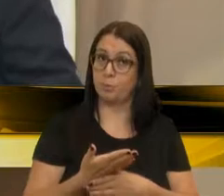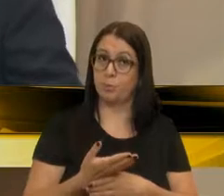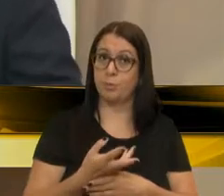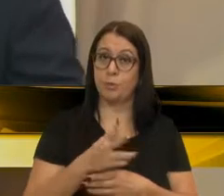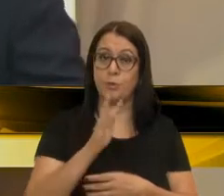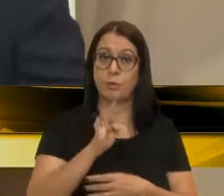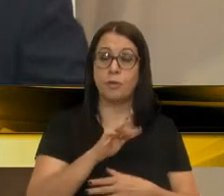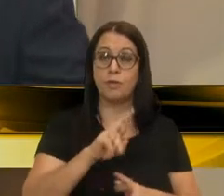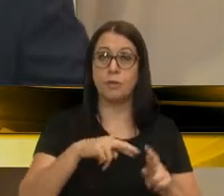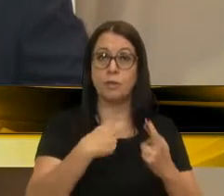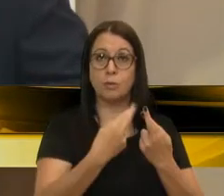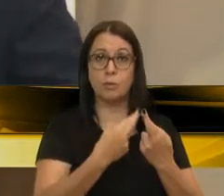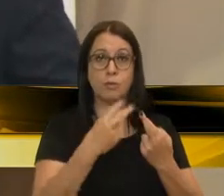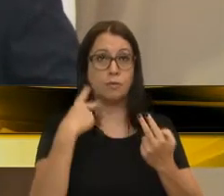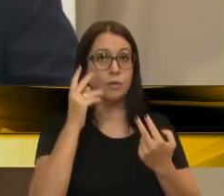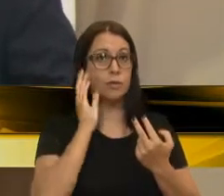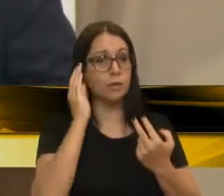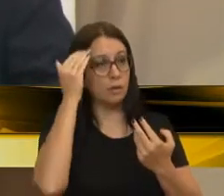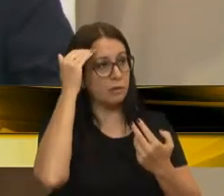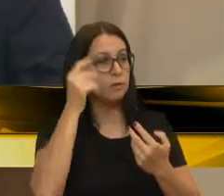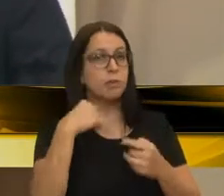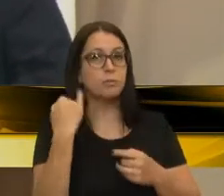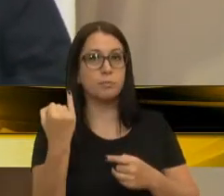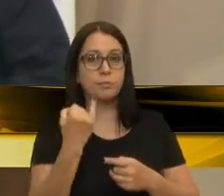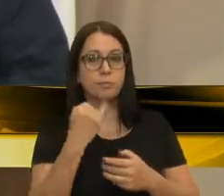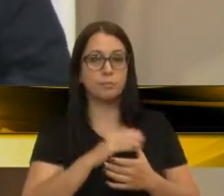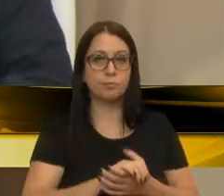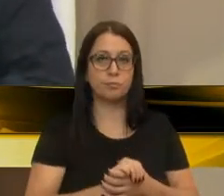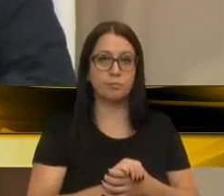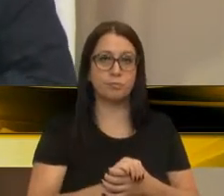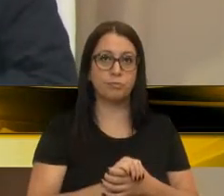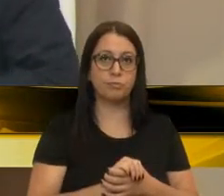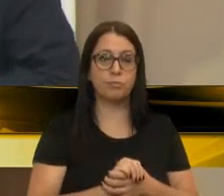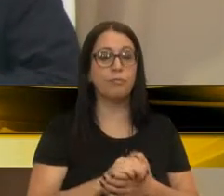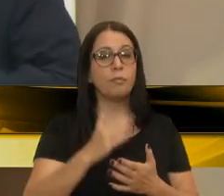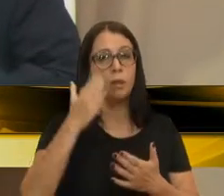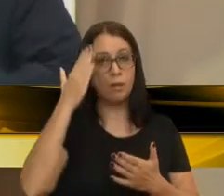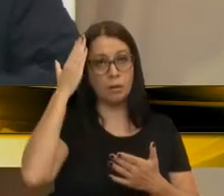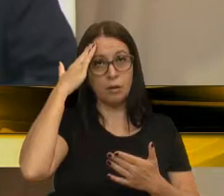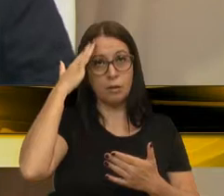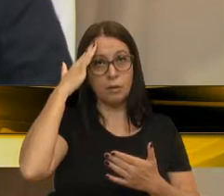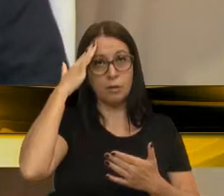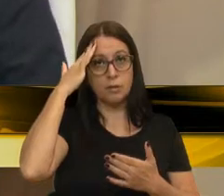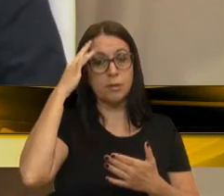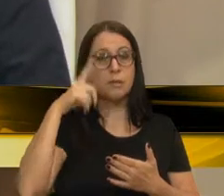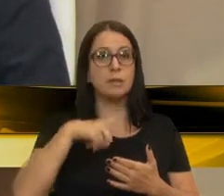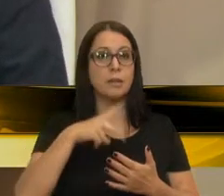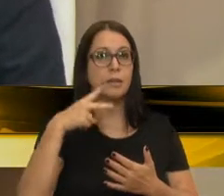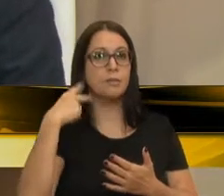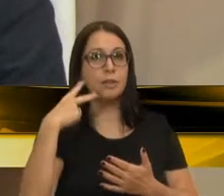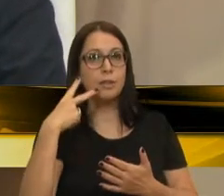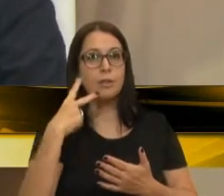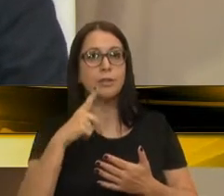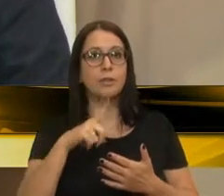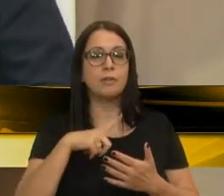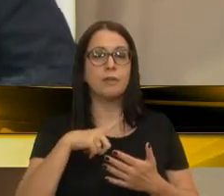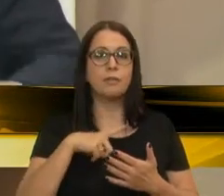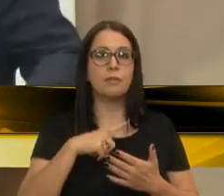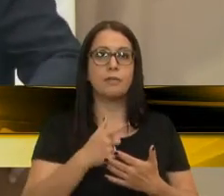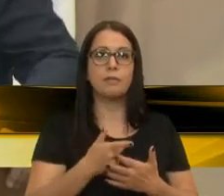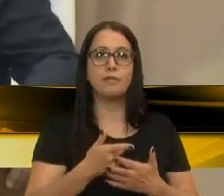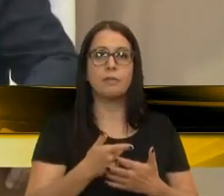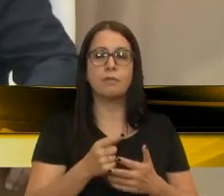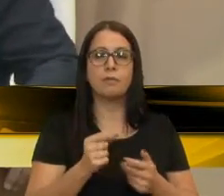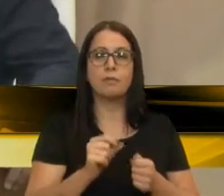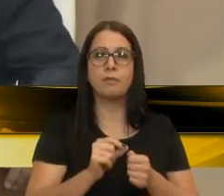reunião depois, o vereador Felipe, eu acho que foi importante, e eu sei que tem vereador ali que foi lá fazer sacrifício porque quem